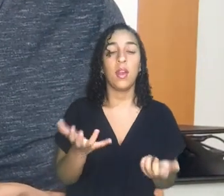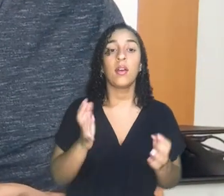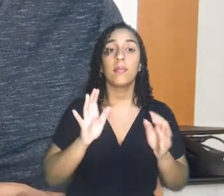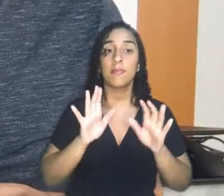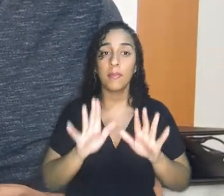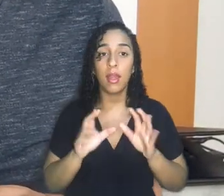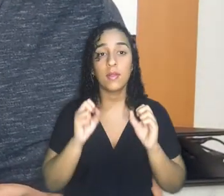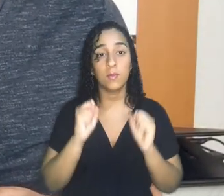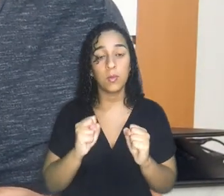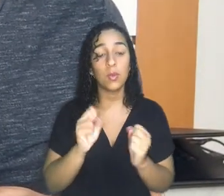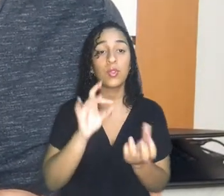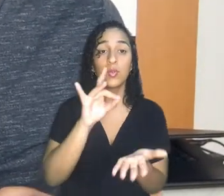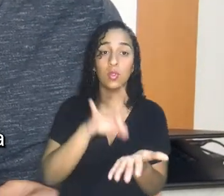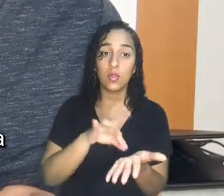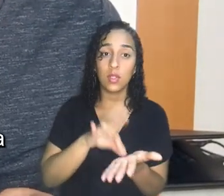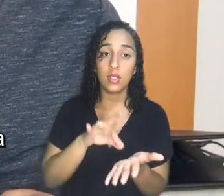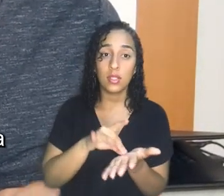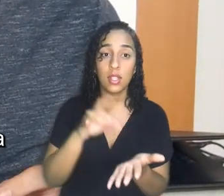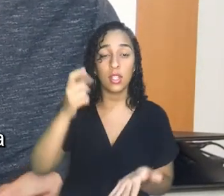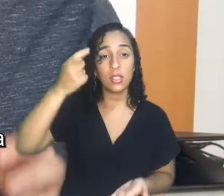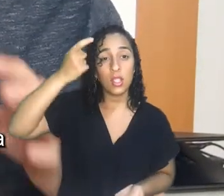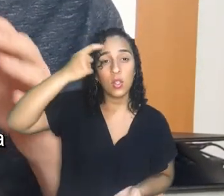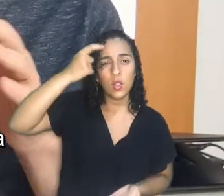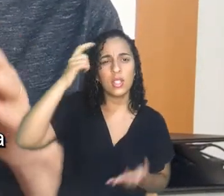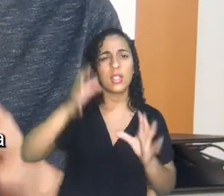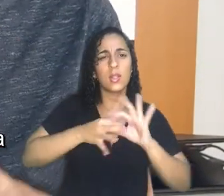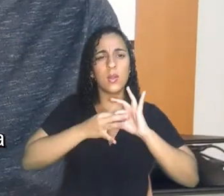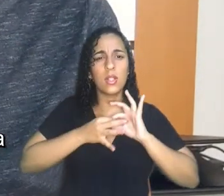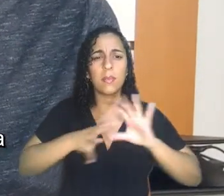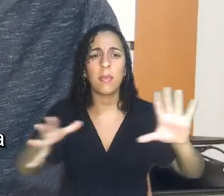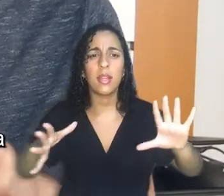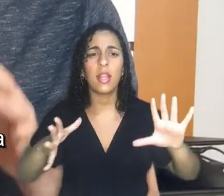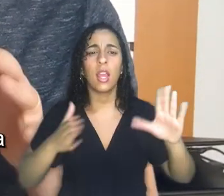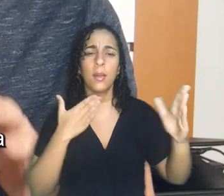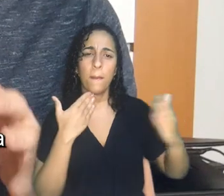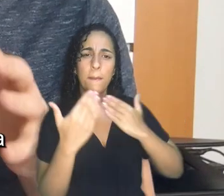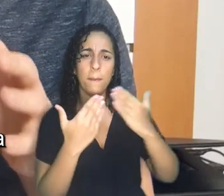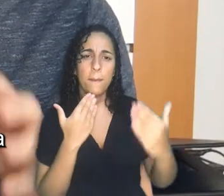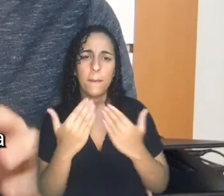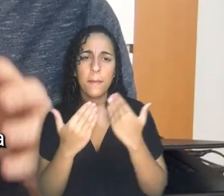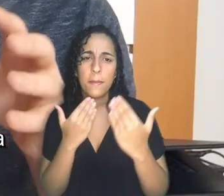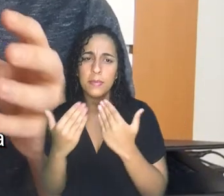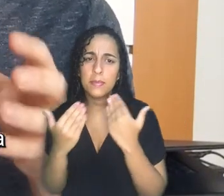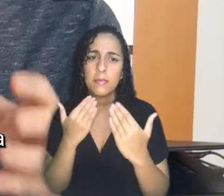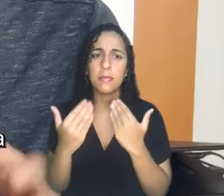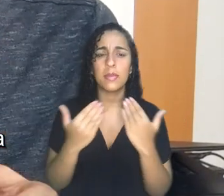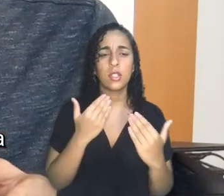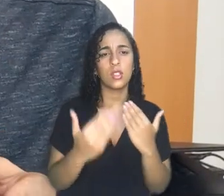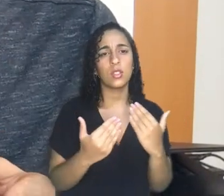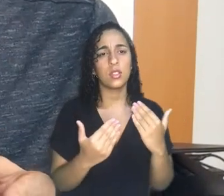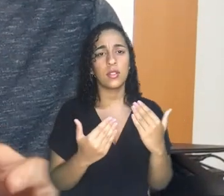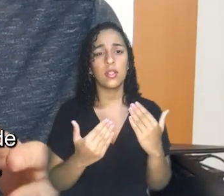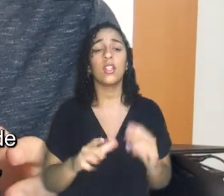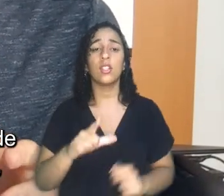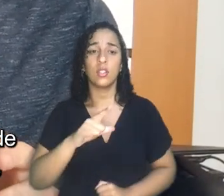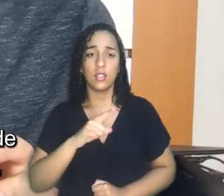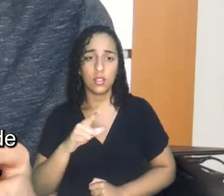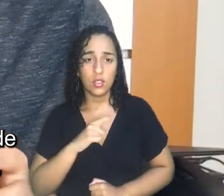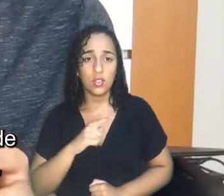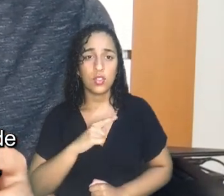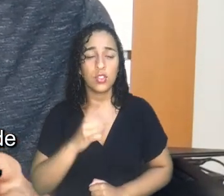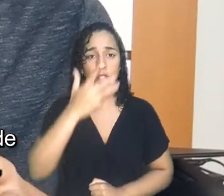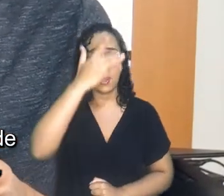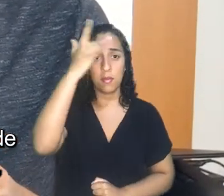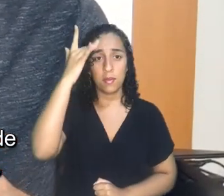afirmar é que no século XIX a noção de liberdade era muito debatida e também muito disputada. A gente